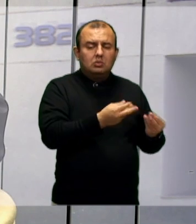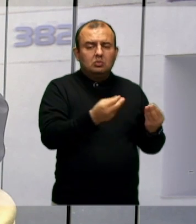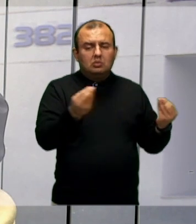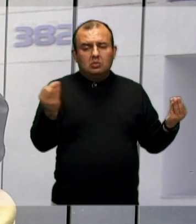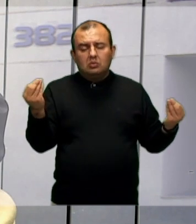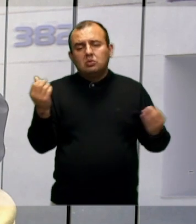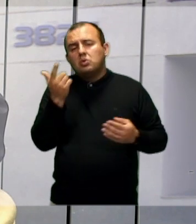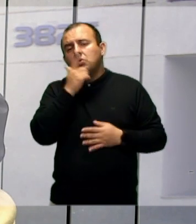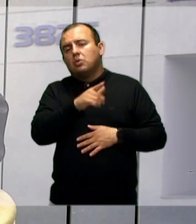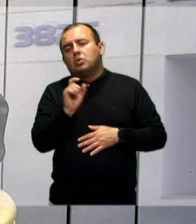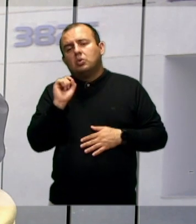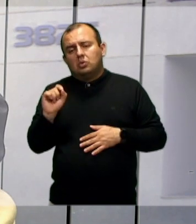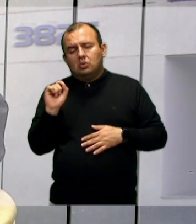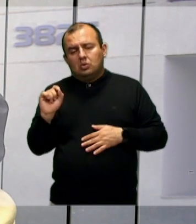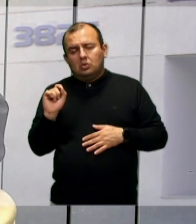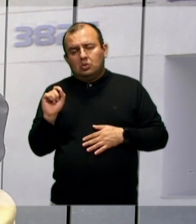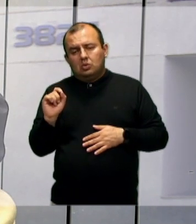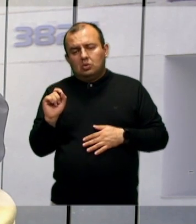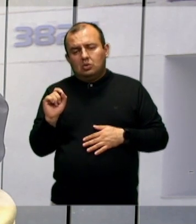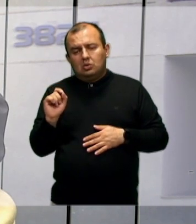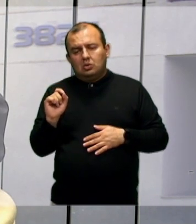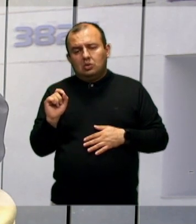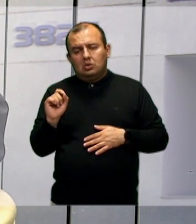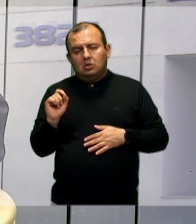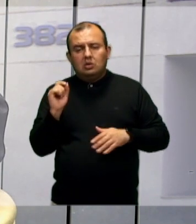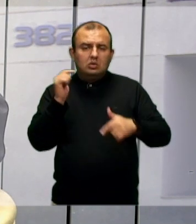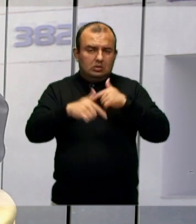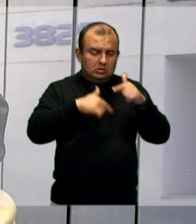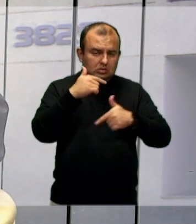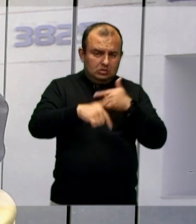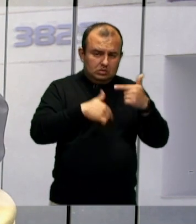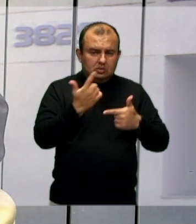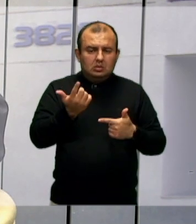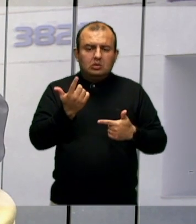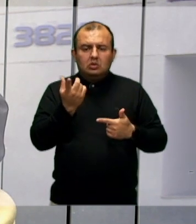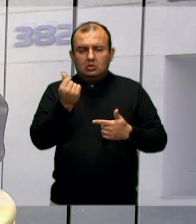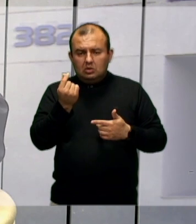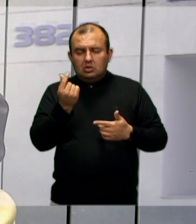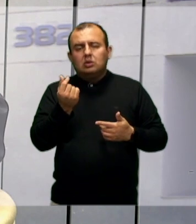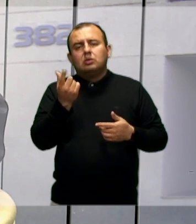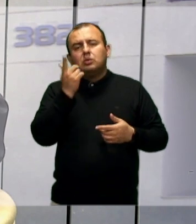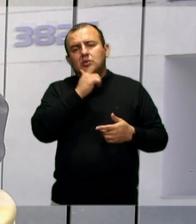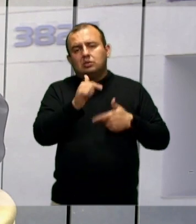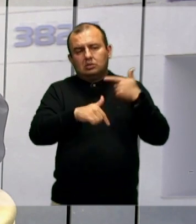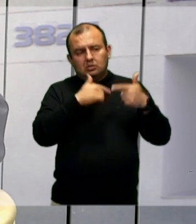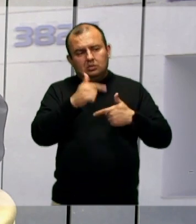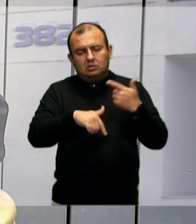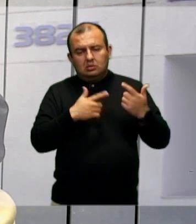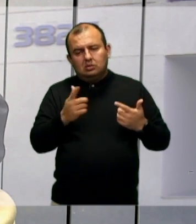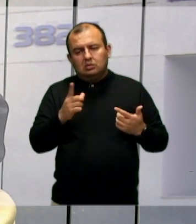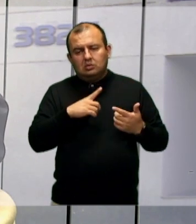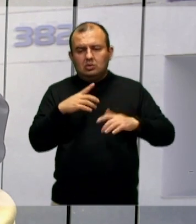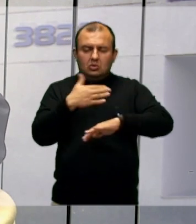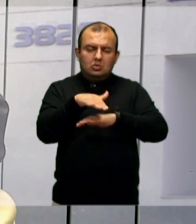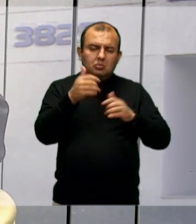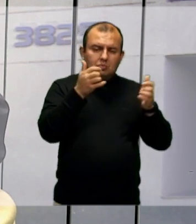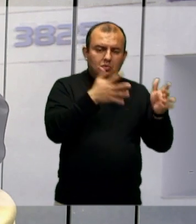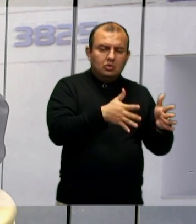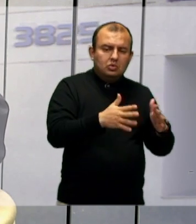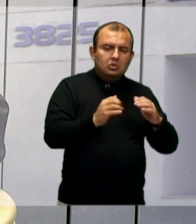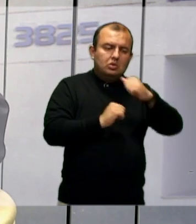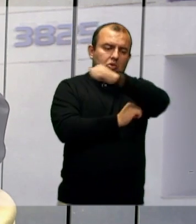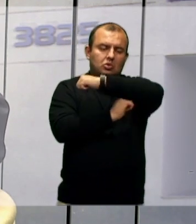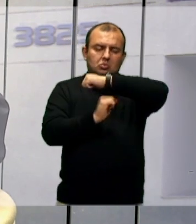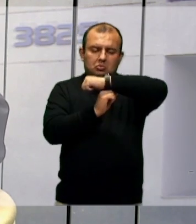às vezes, não conseguem ter... estar trabalhando, não conseguem o dinheiro, né, e às vezes tem que morar na rua, debaixo de uma